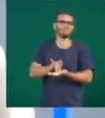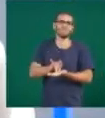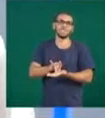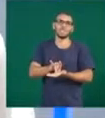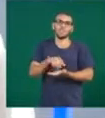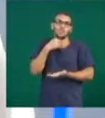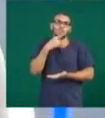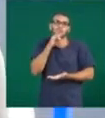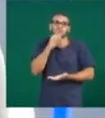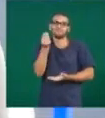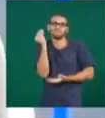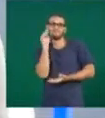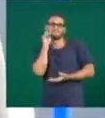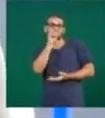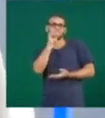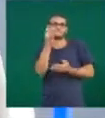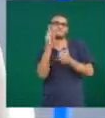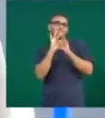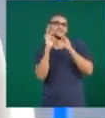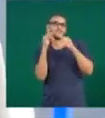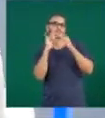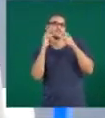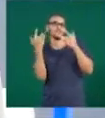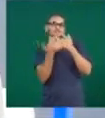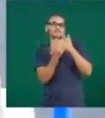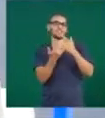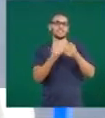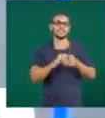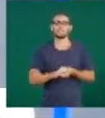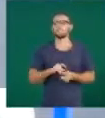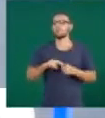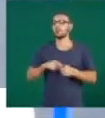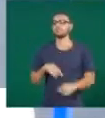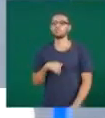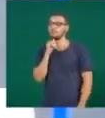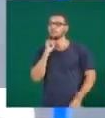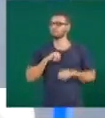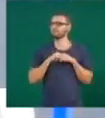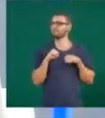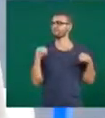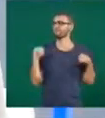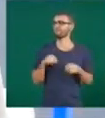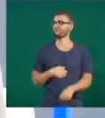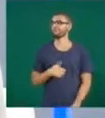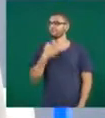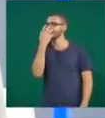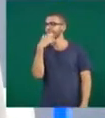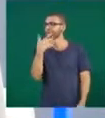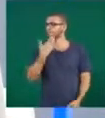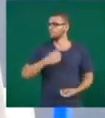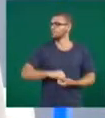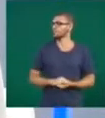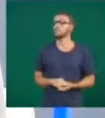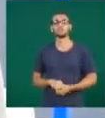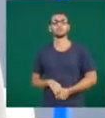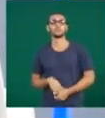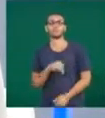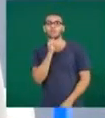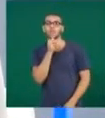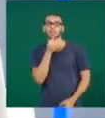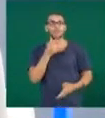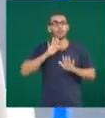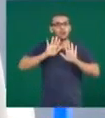eu colocar nas redes sociais e todos os dias amanhecer reclamando, com uma tristeza, com uma decepção, porque